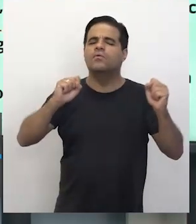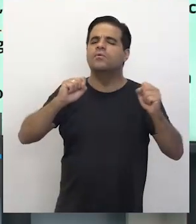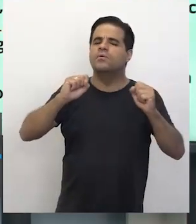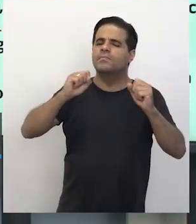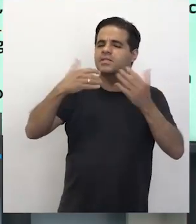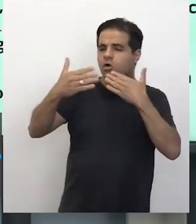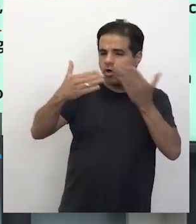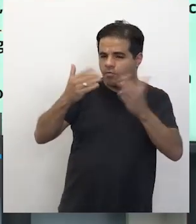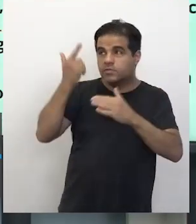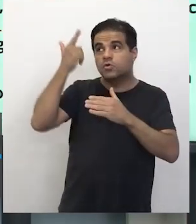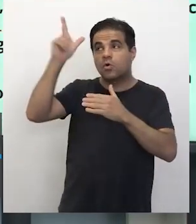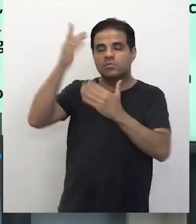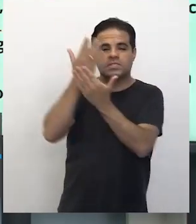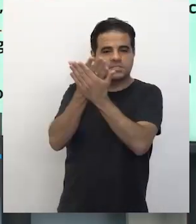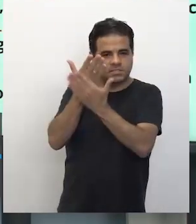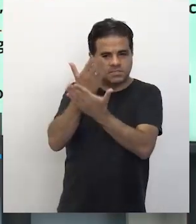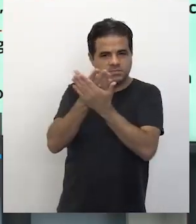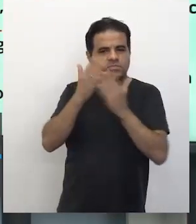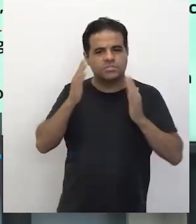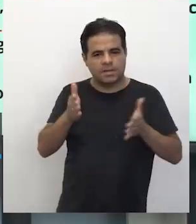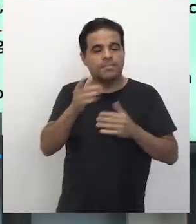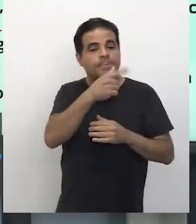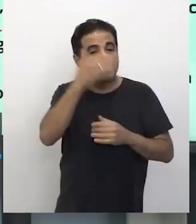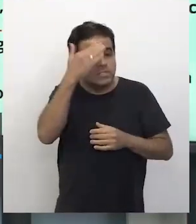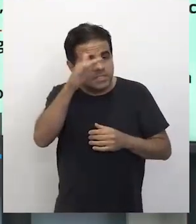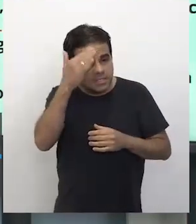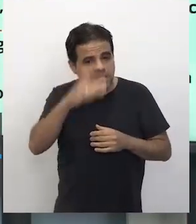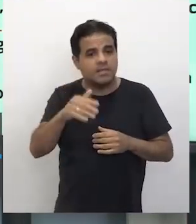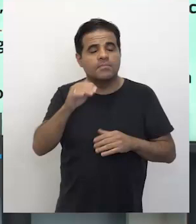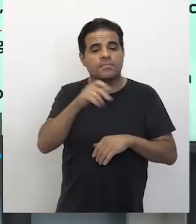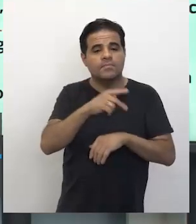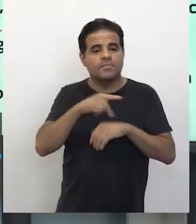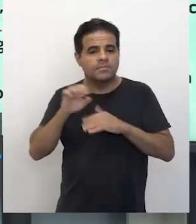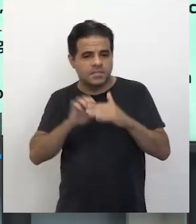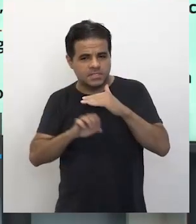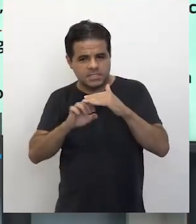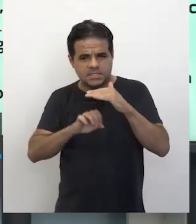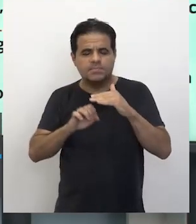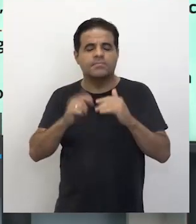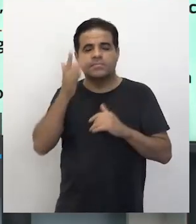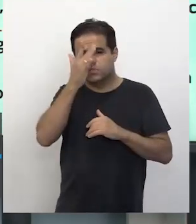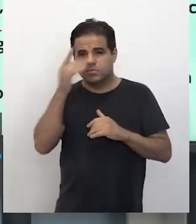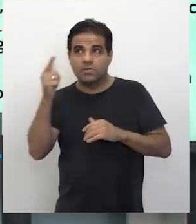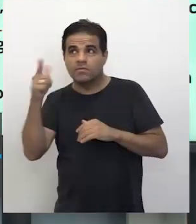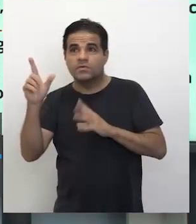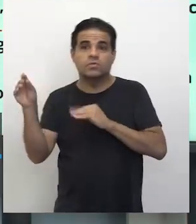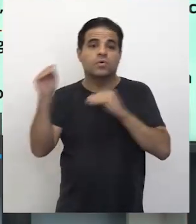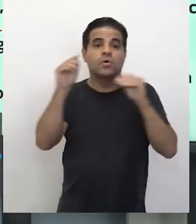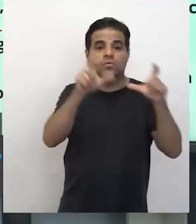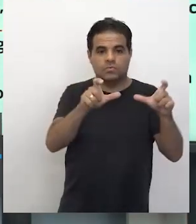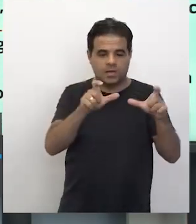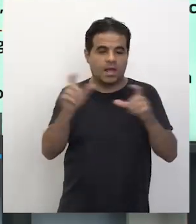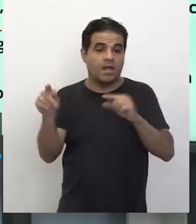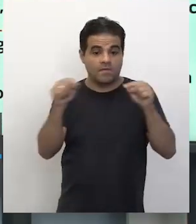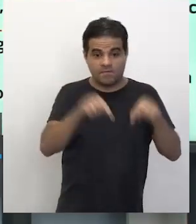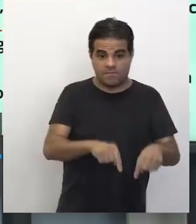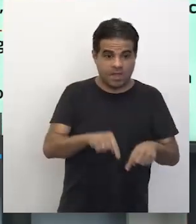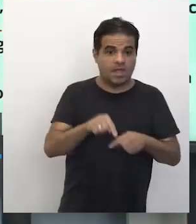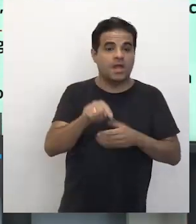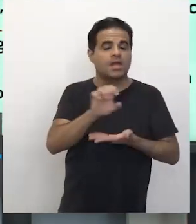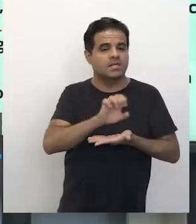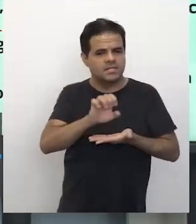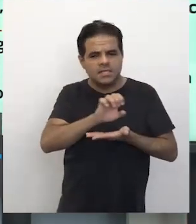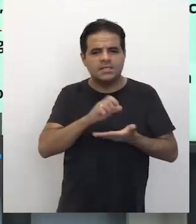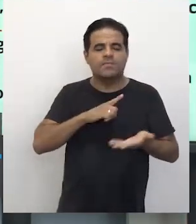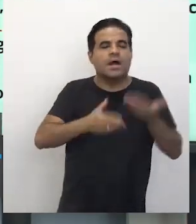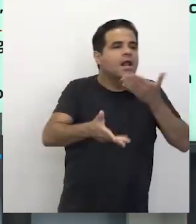nós já tivemos em outras aulas. Nós já entendemos que o estrangeiro é aquele que vem de fora e se estabelece para morar. E que ele tem uma relação